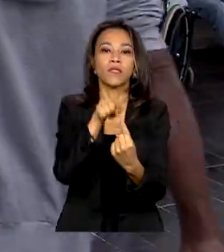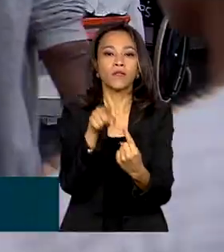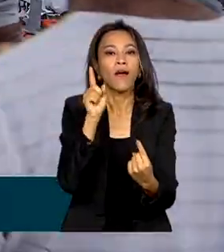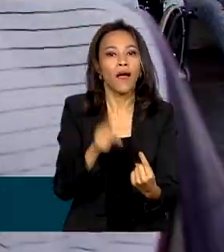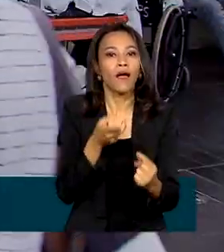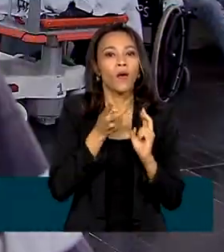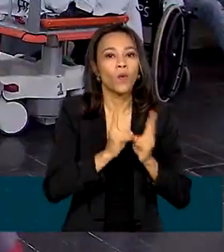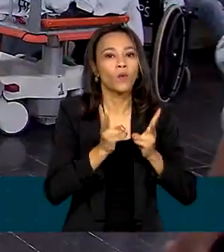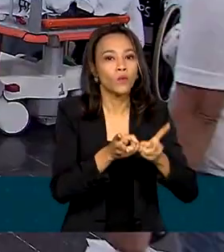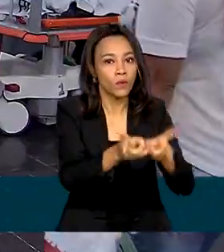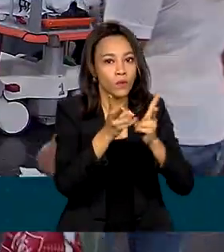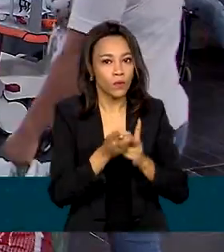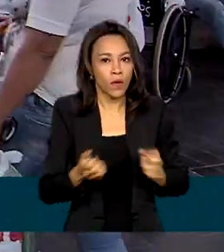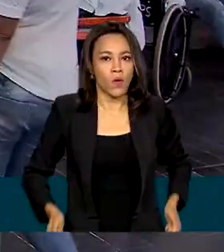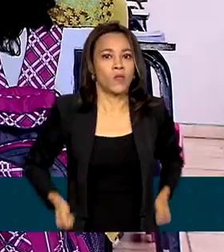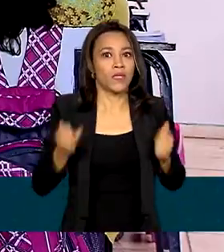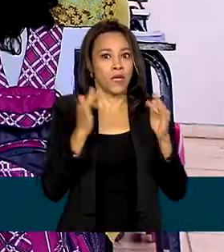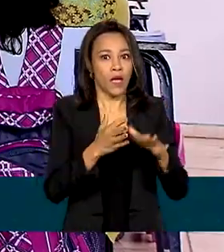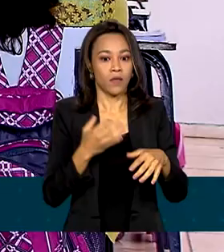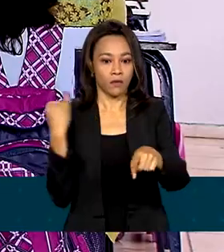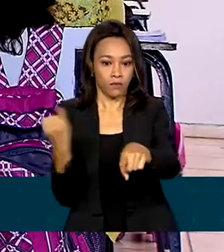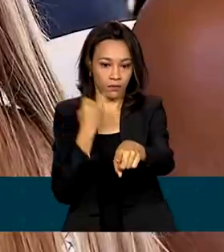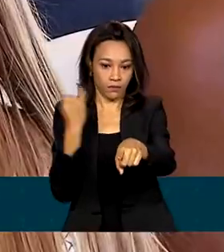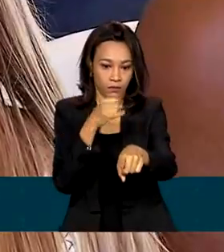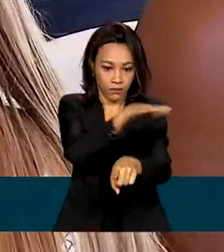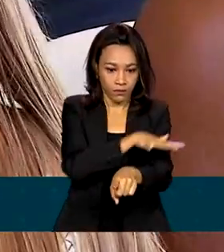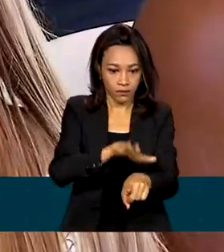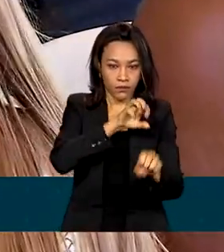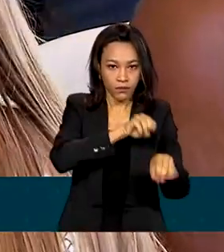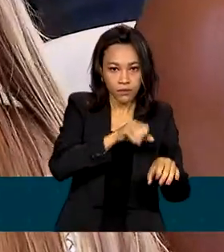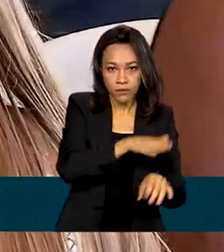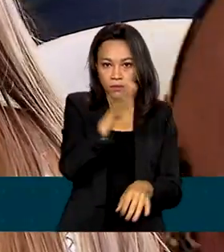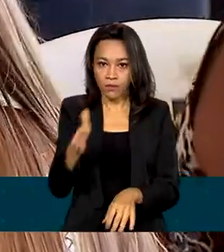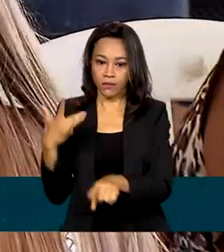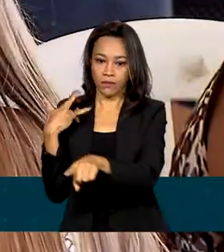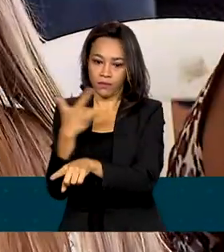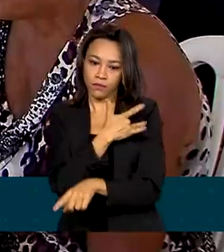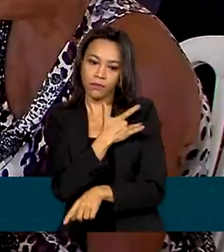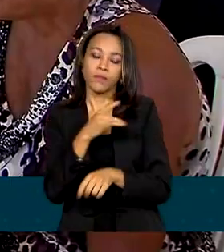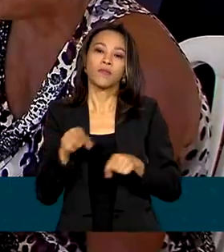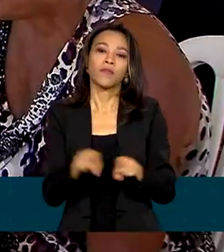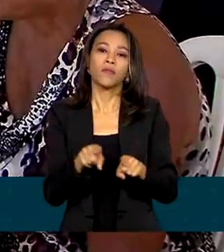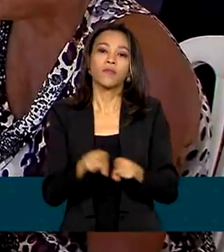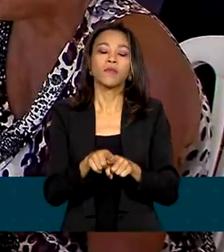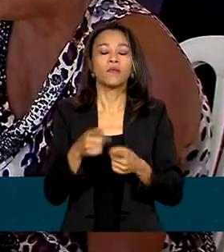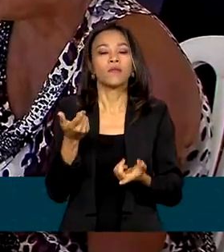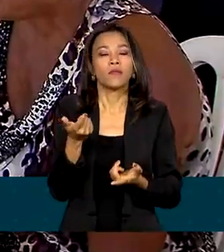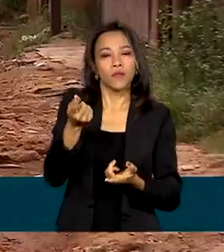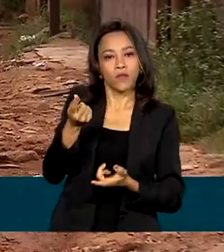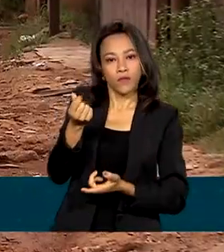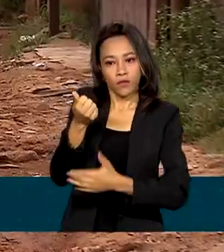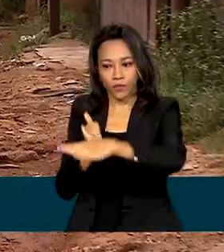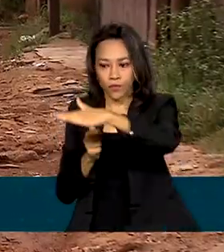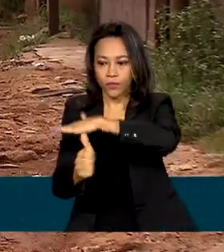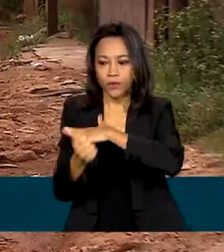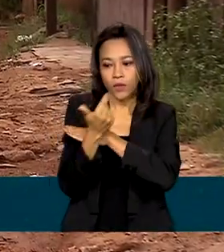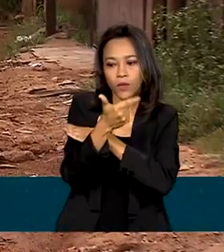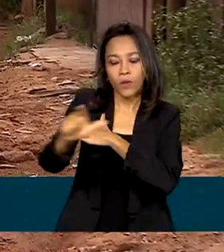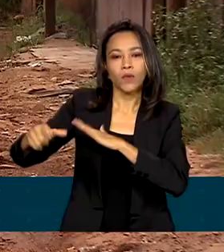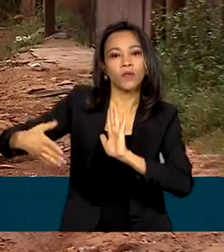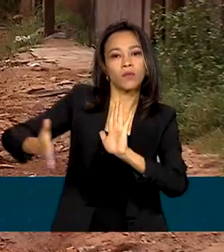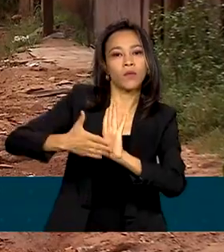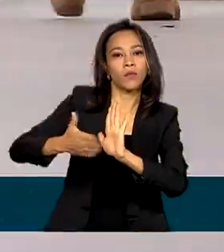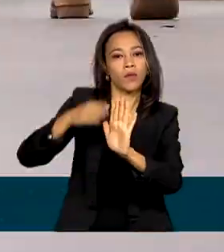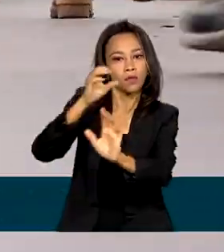gastos importantes, como saúde e educação, aumentar os investimentos em outras políticas públicas e trazer os